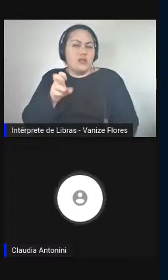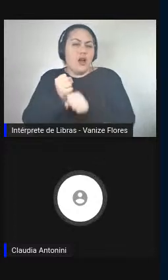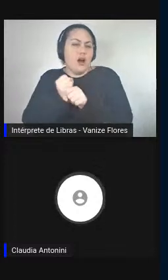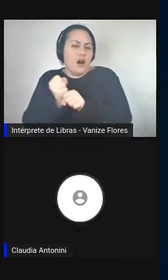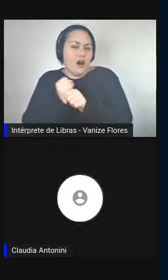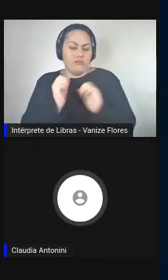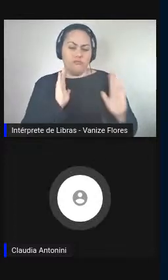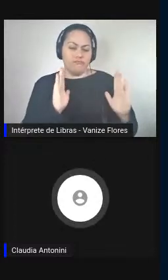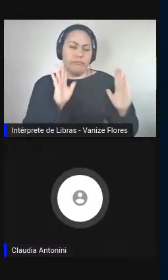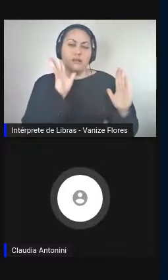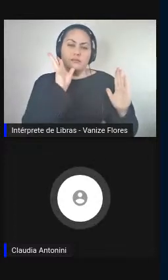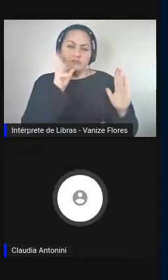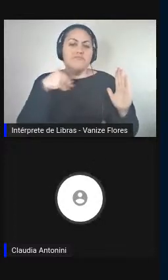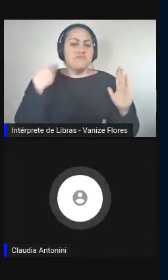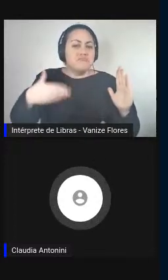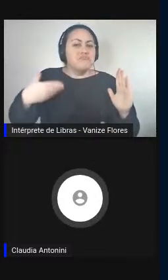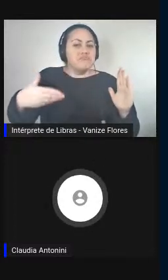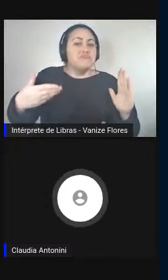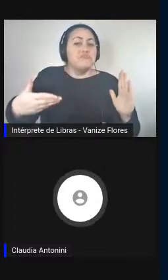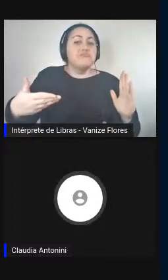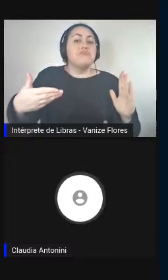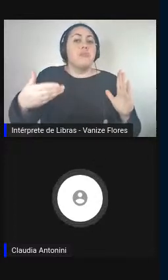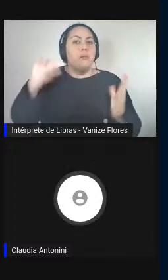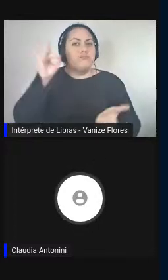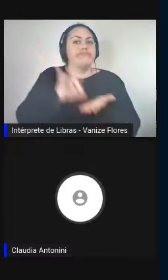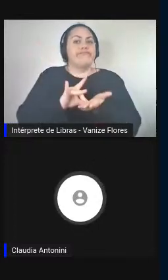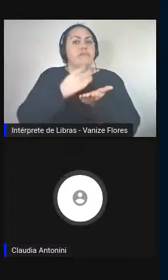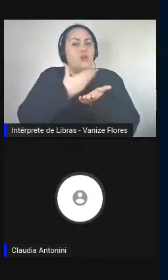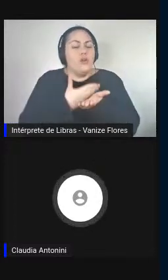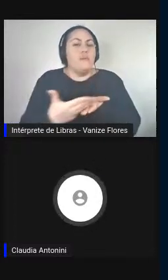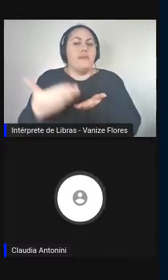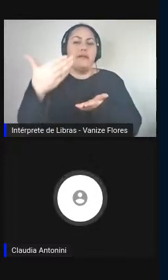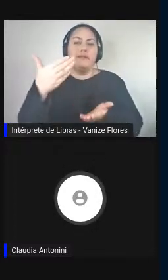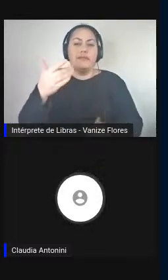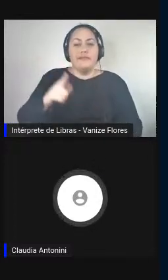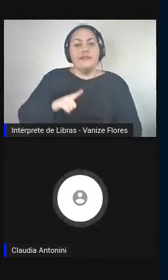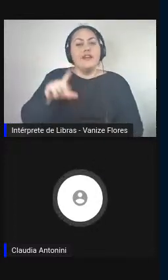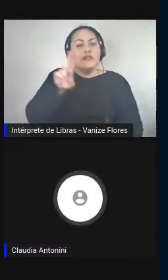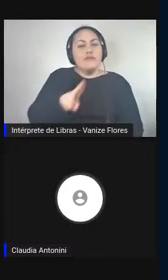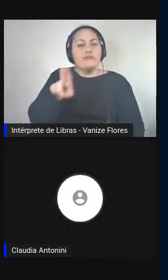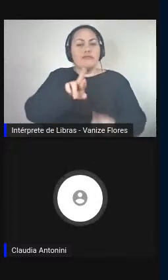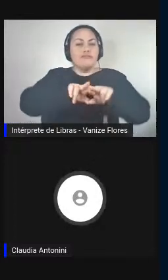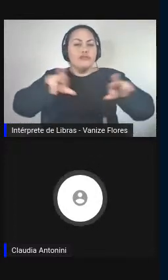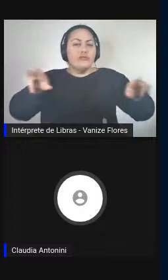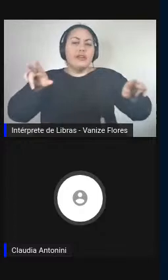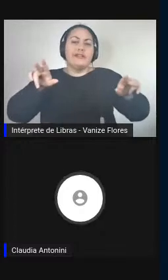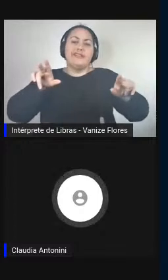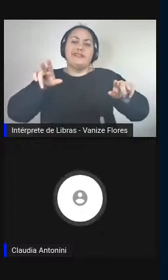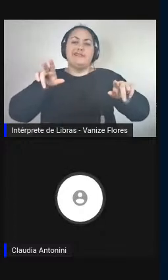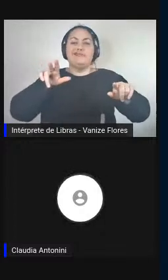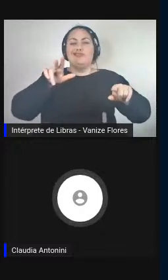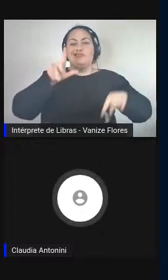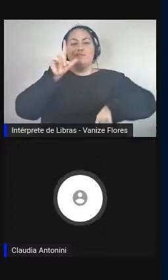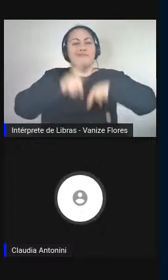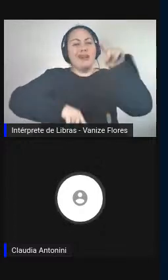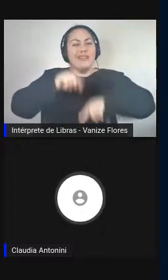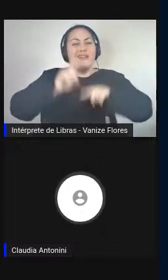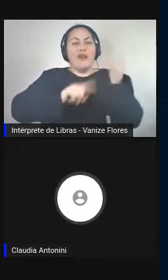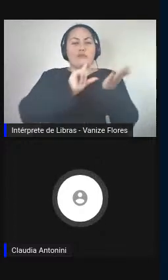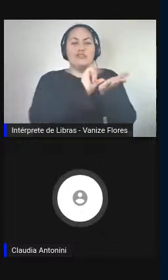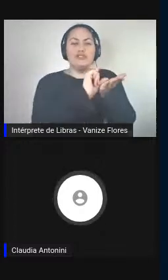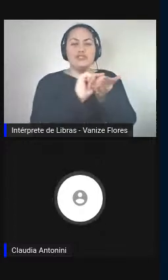manifestar. Então, o uso de vários dispositivos digitais até chegar à